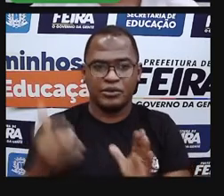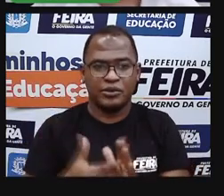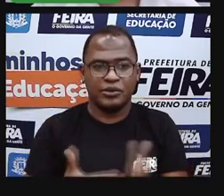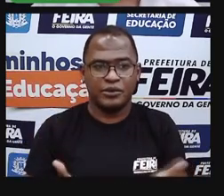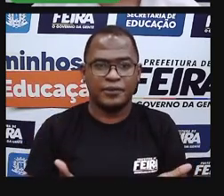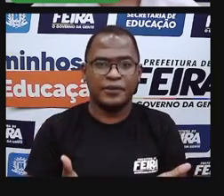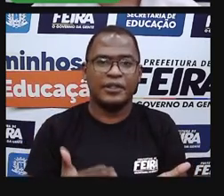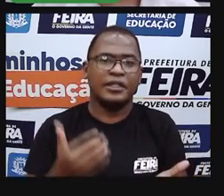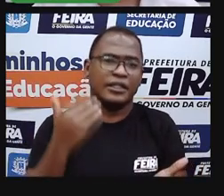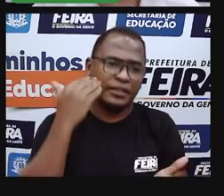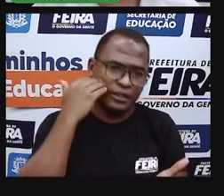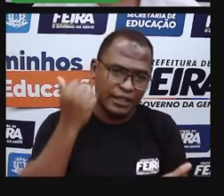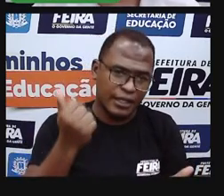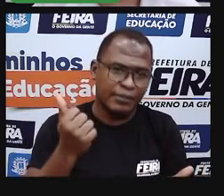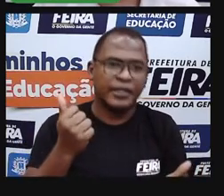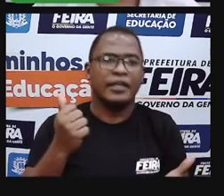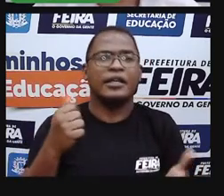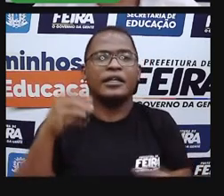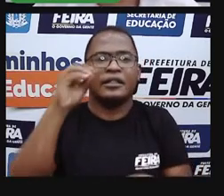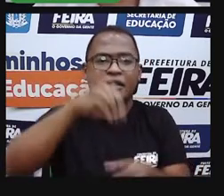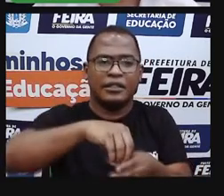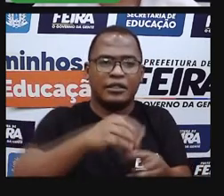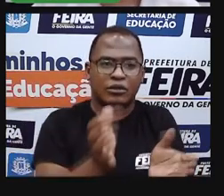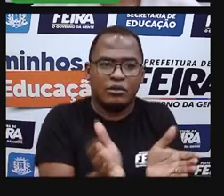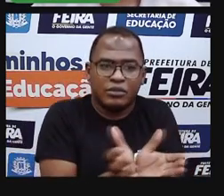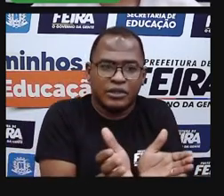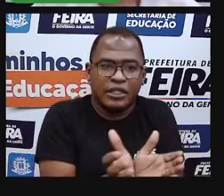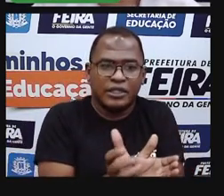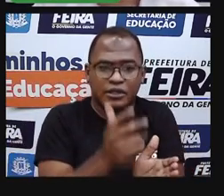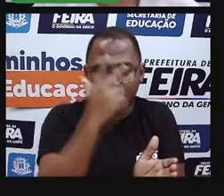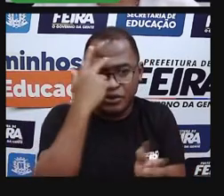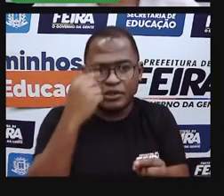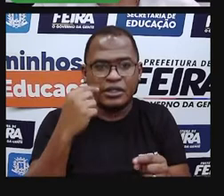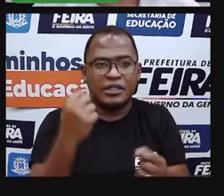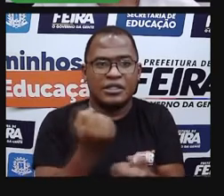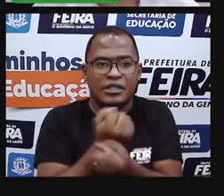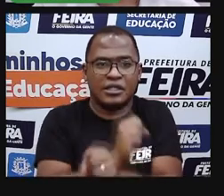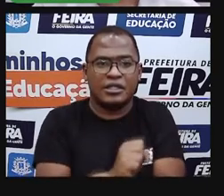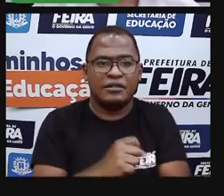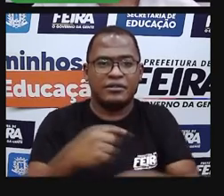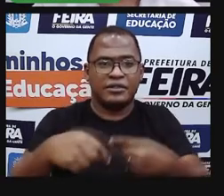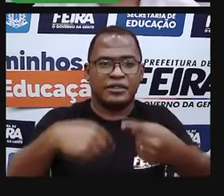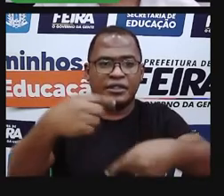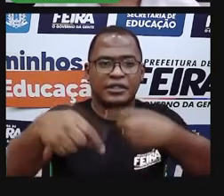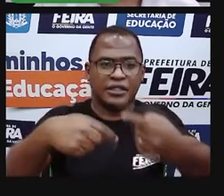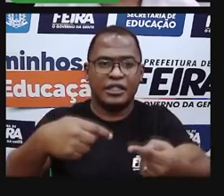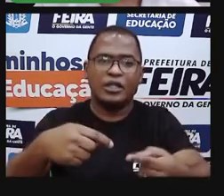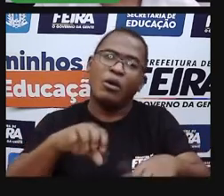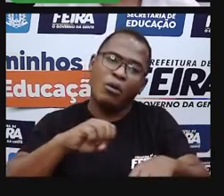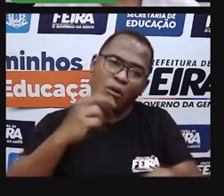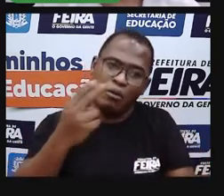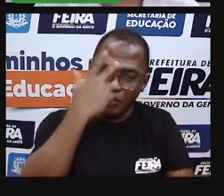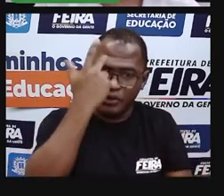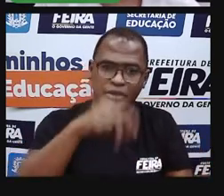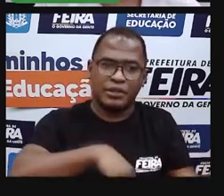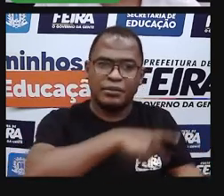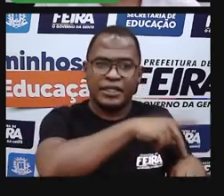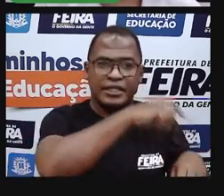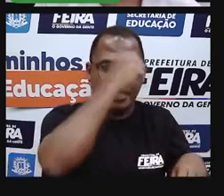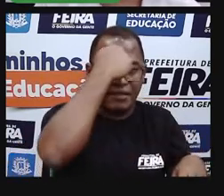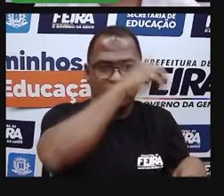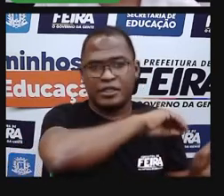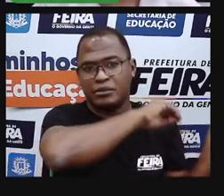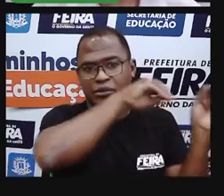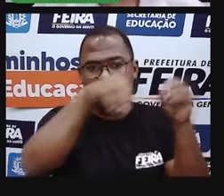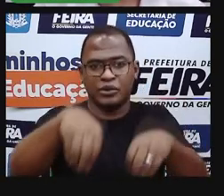pessoas que têm algum grau de parentesco com os africanos. Os quilombos procuram manter vivas as tradições, as crenças, os